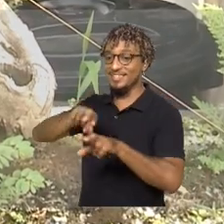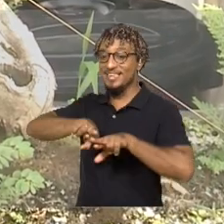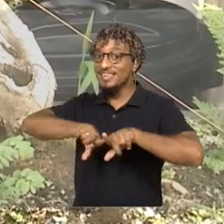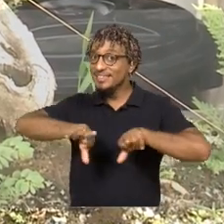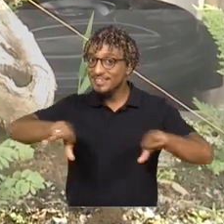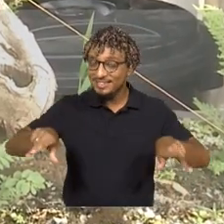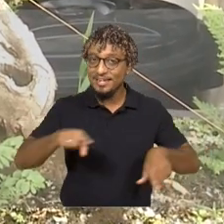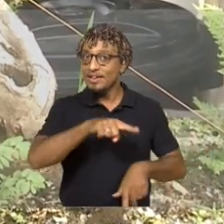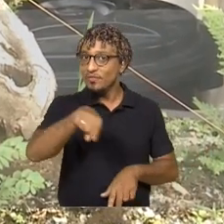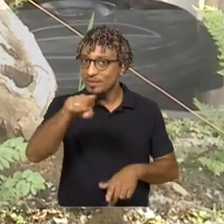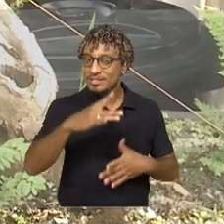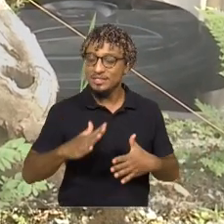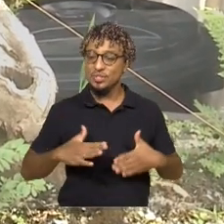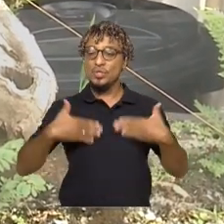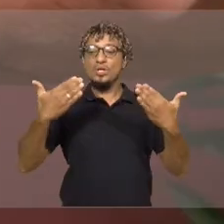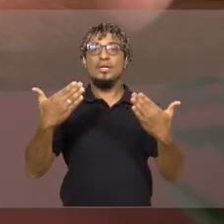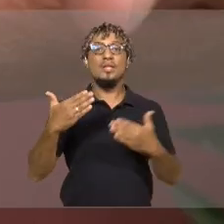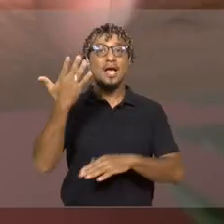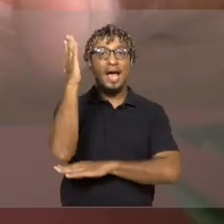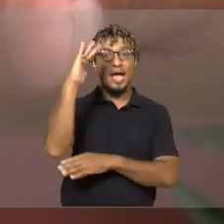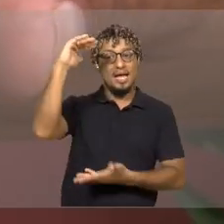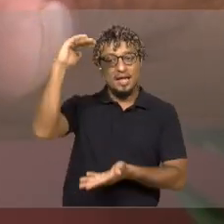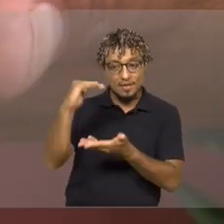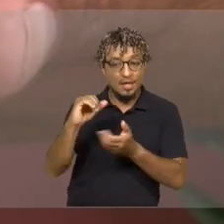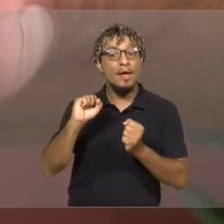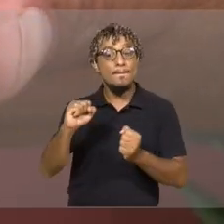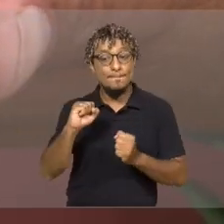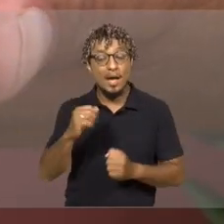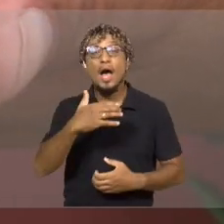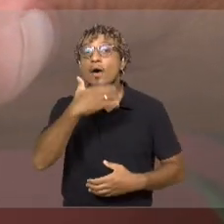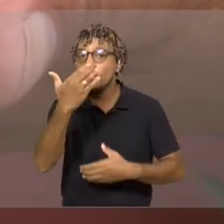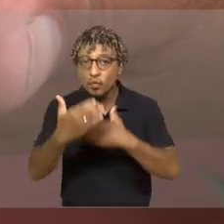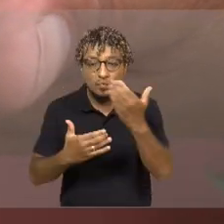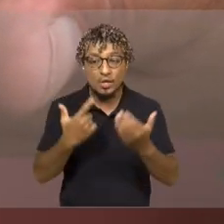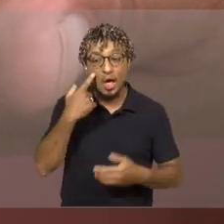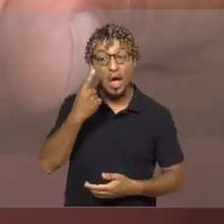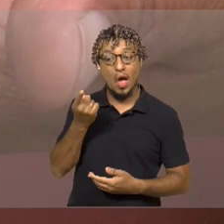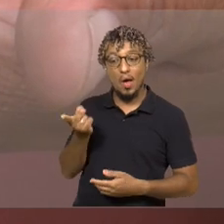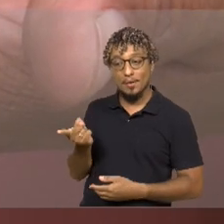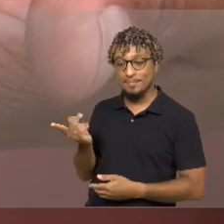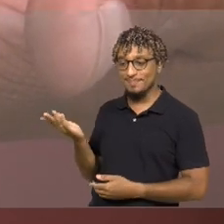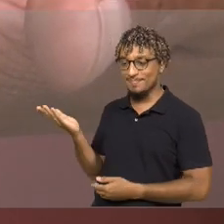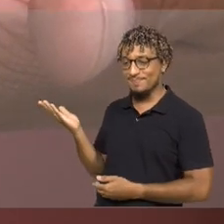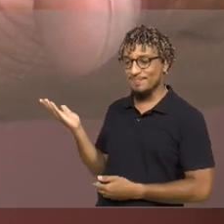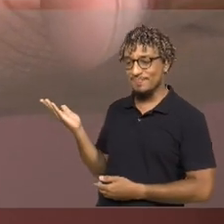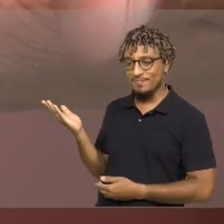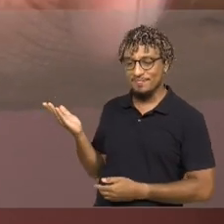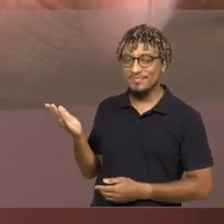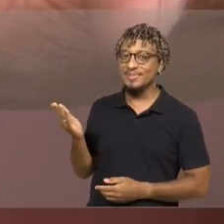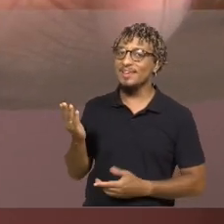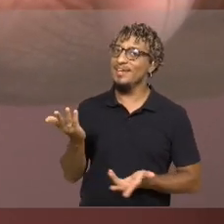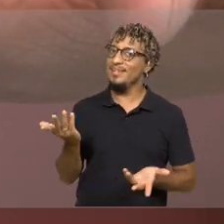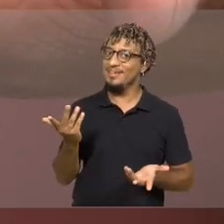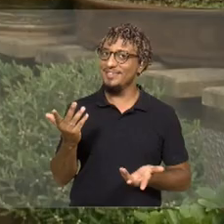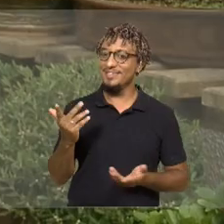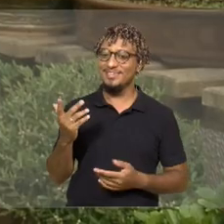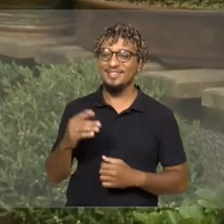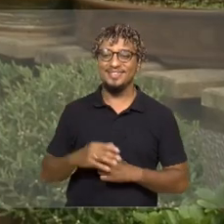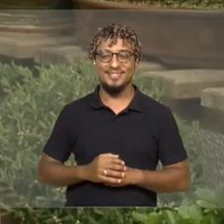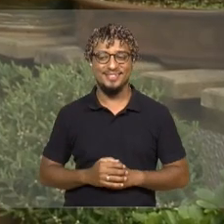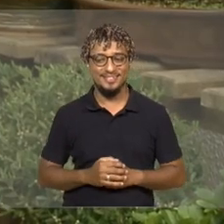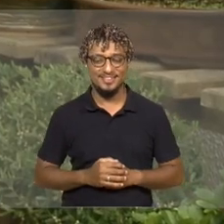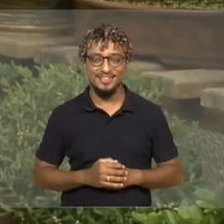surpresa de alguns, os bonsais podem ser frutíferos. Olha ele aí, colhendo uma amora diretamente do pé.